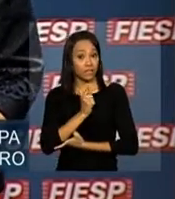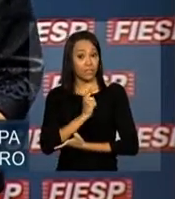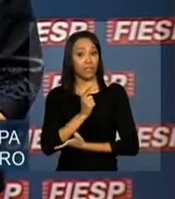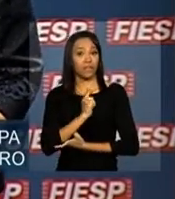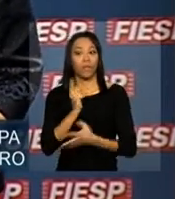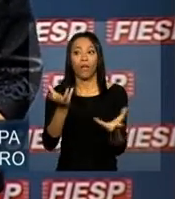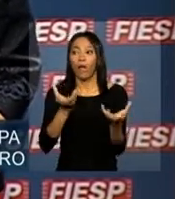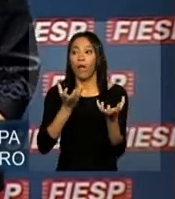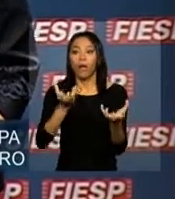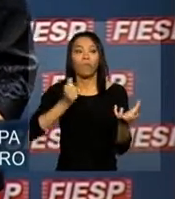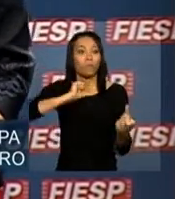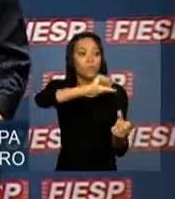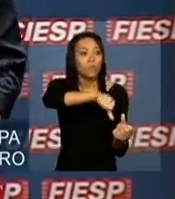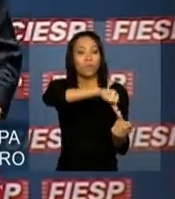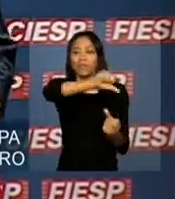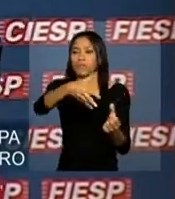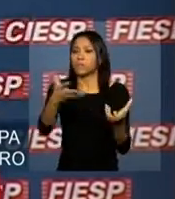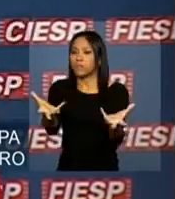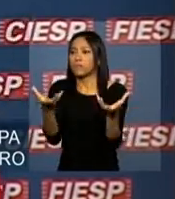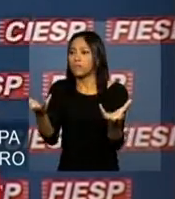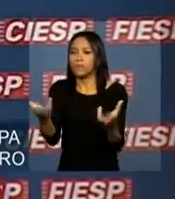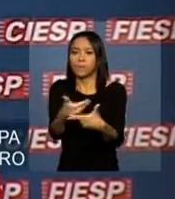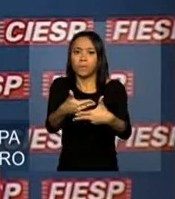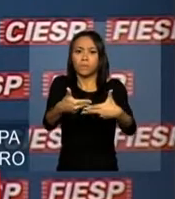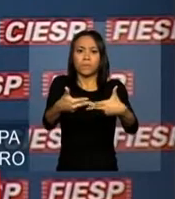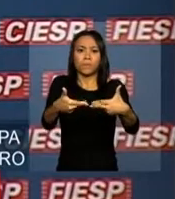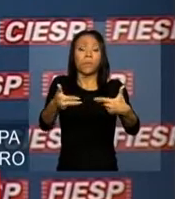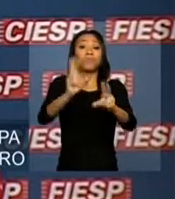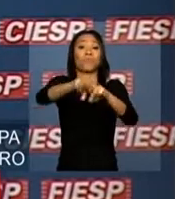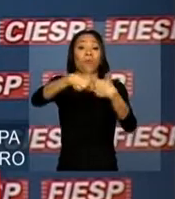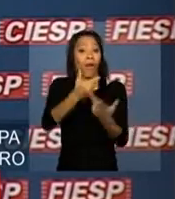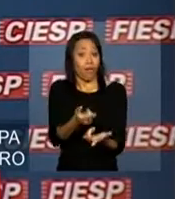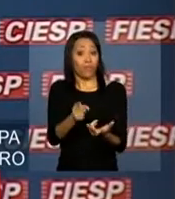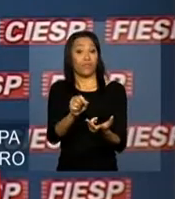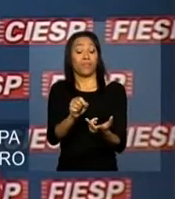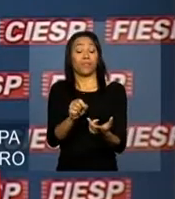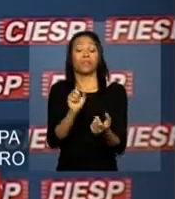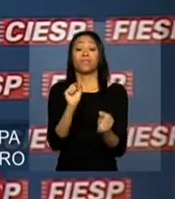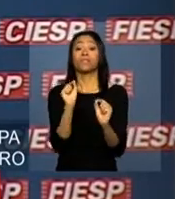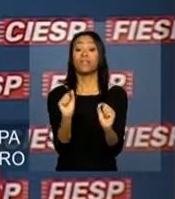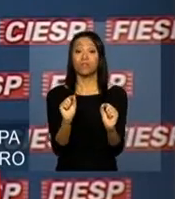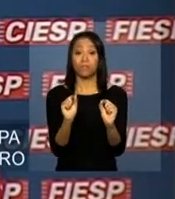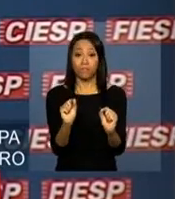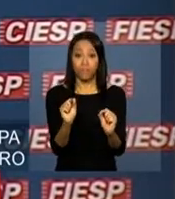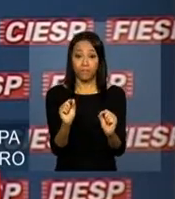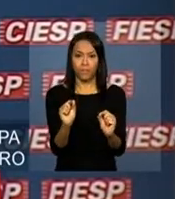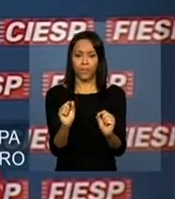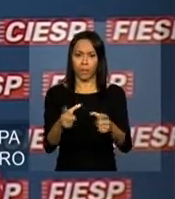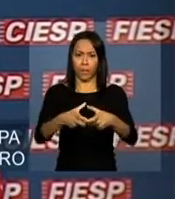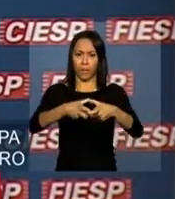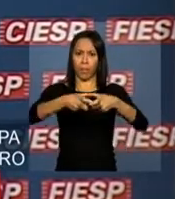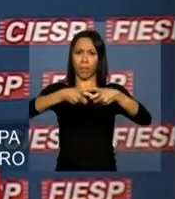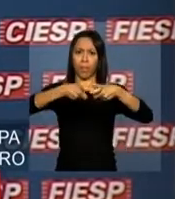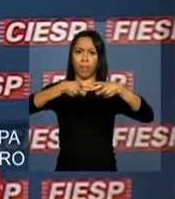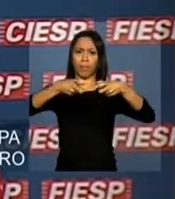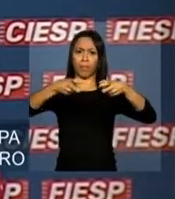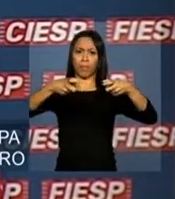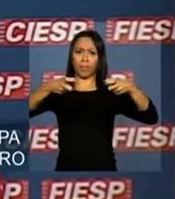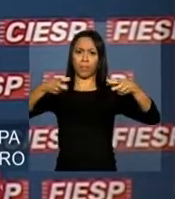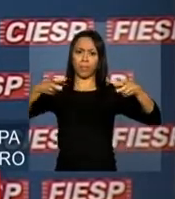infraestrutura decorrente do acelerado crescimento da